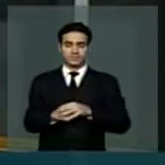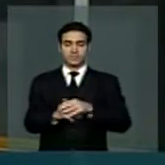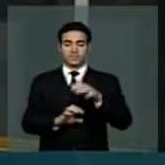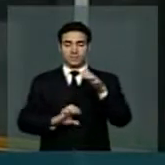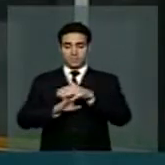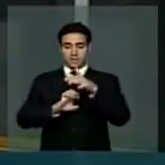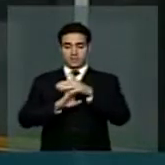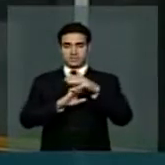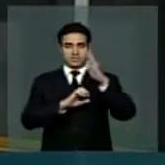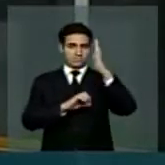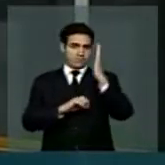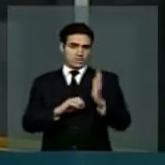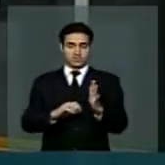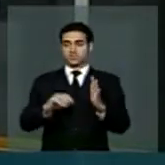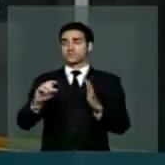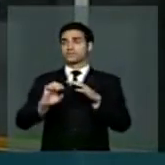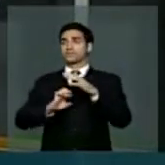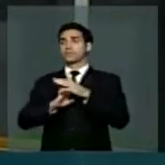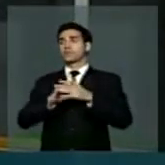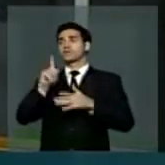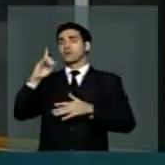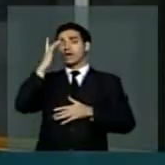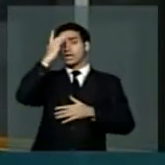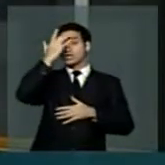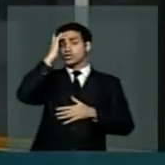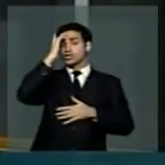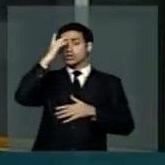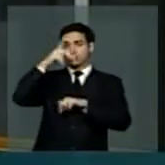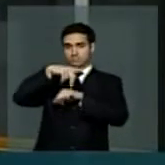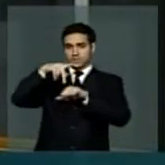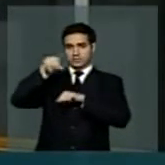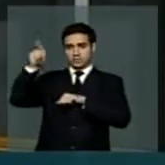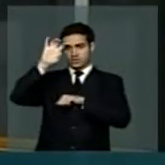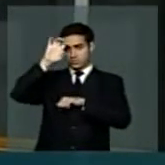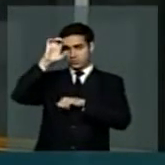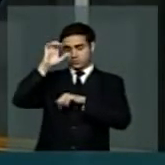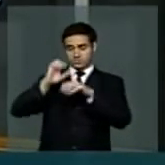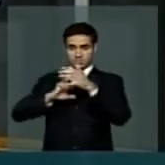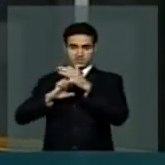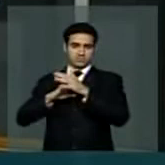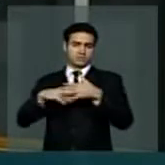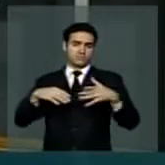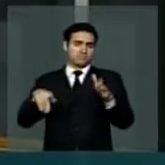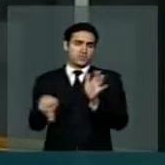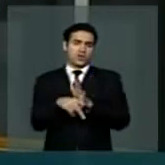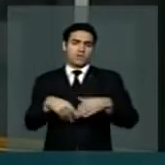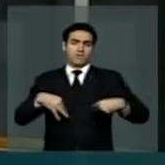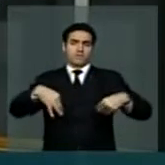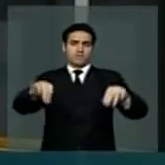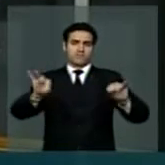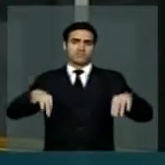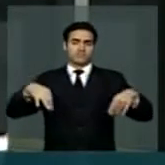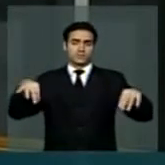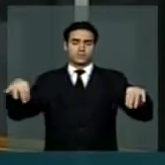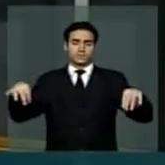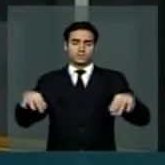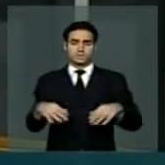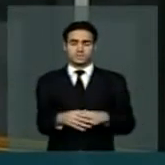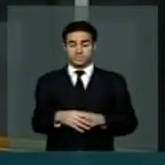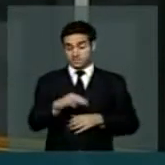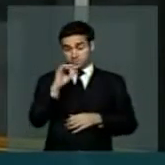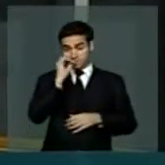brasileira e uma empresa da Índia, é de têxteis. E lá já se